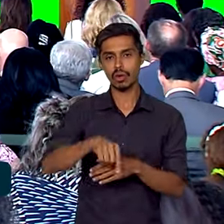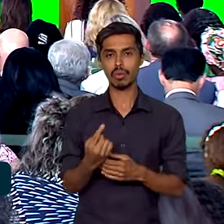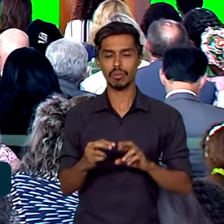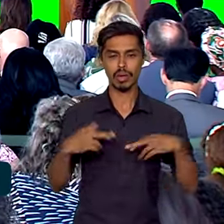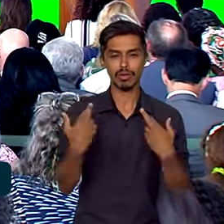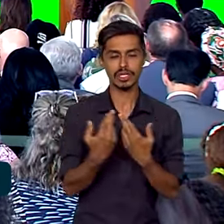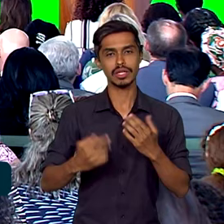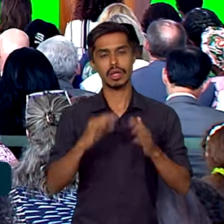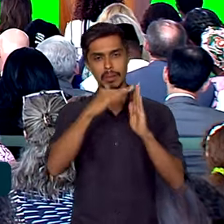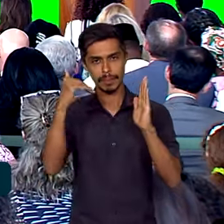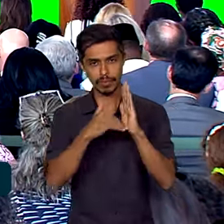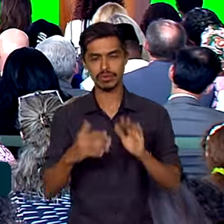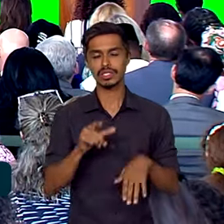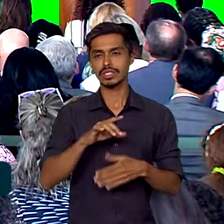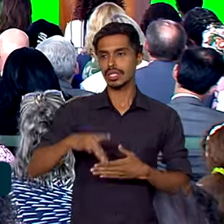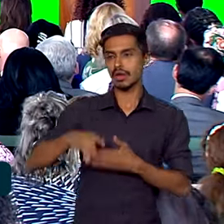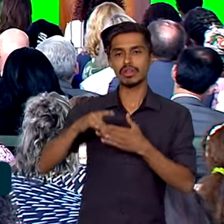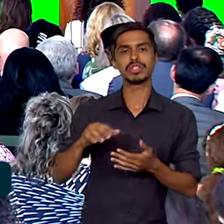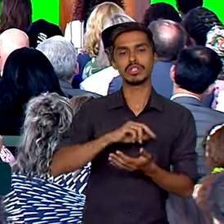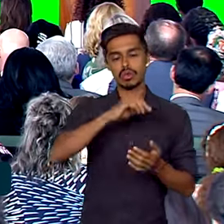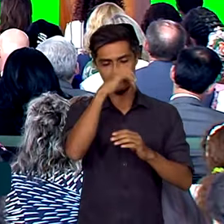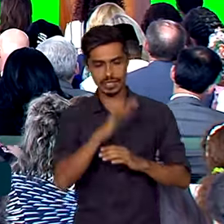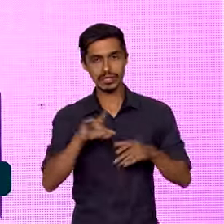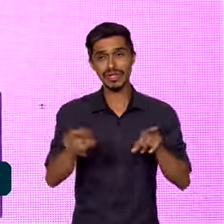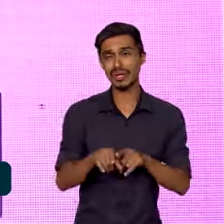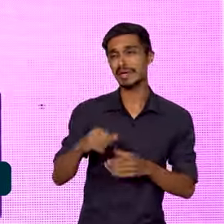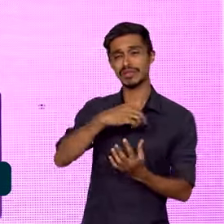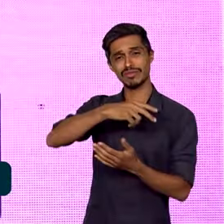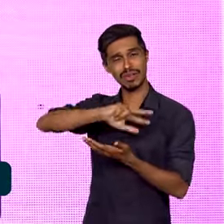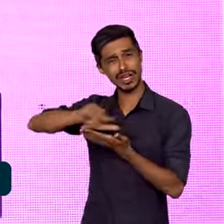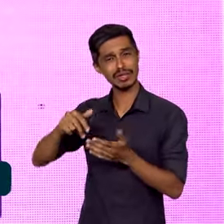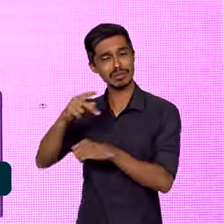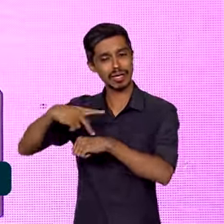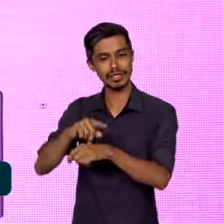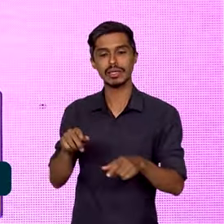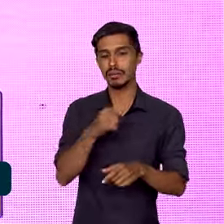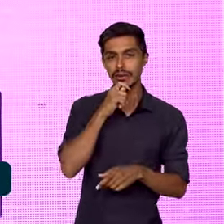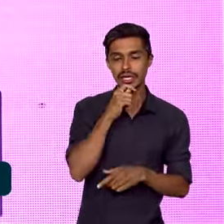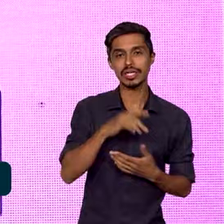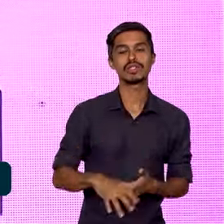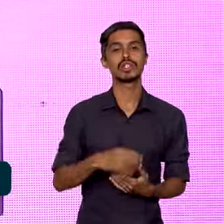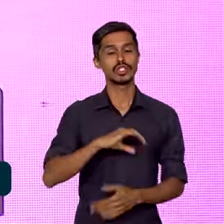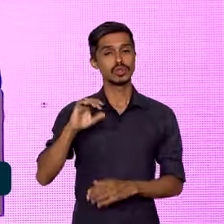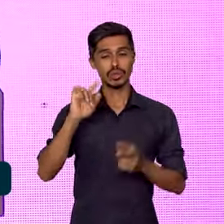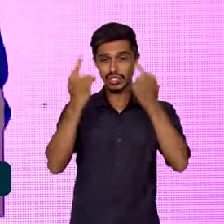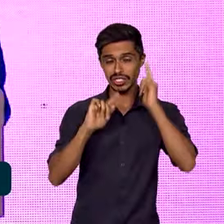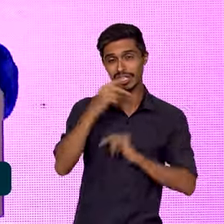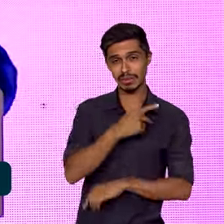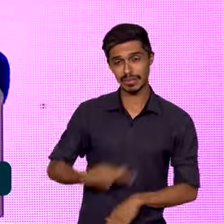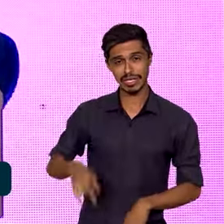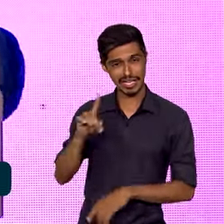Planalto que reuniu lideranças do Brasil e de outros países. Entre elas, a ex-presidente do Chile e alta